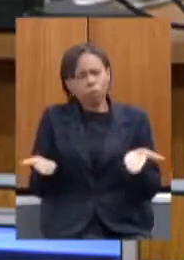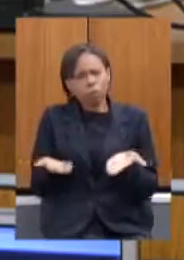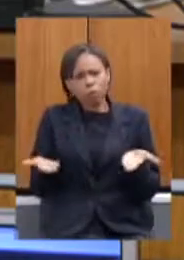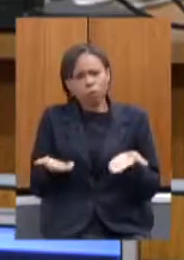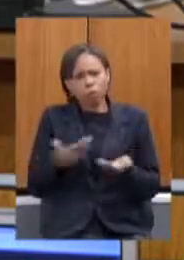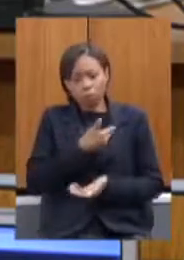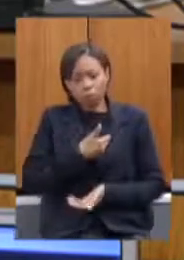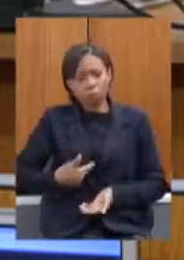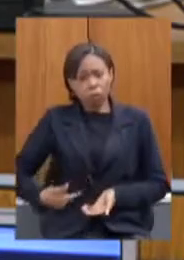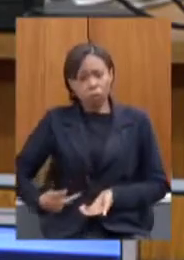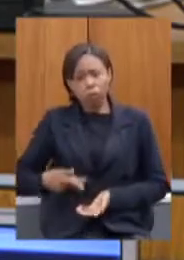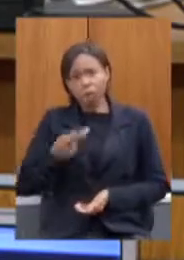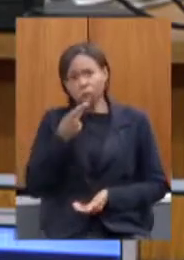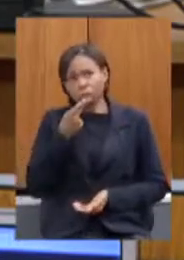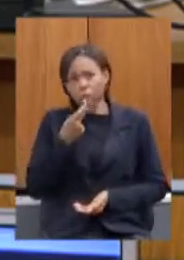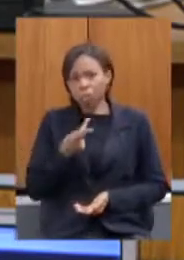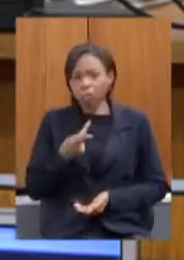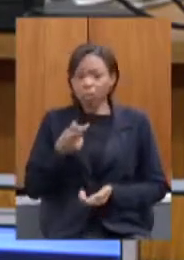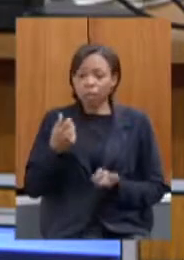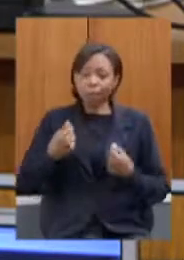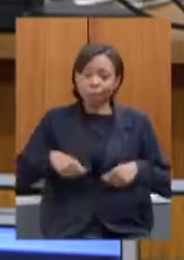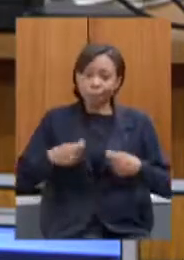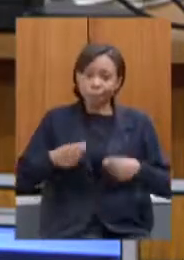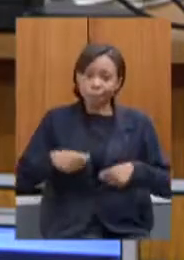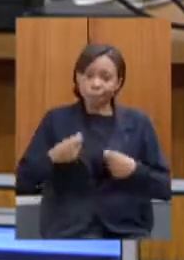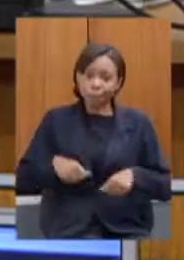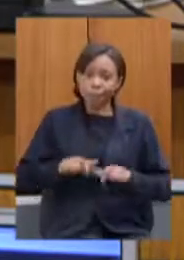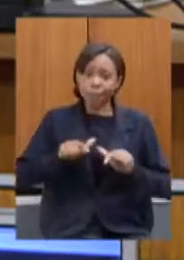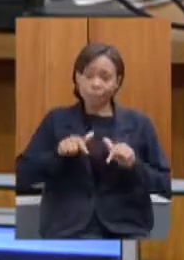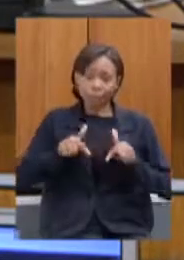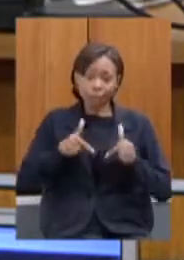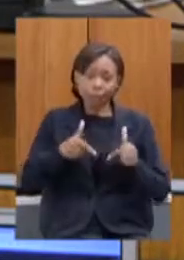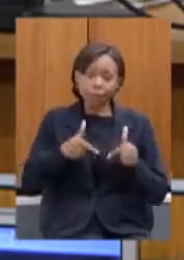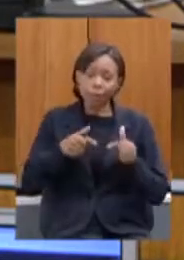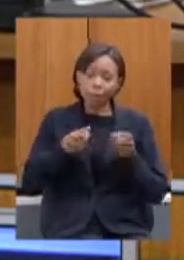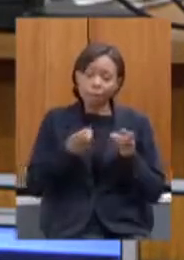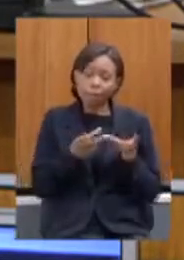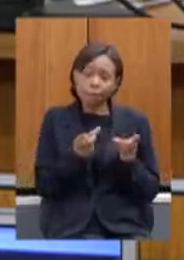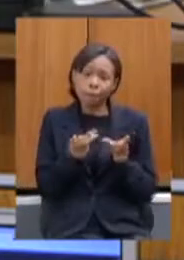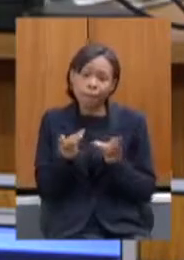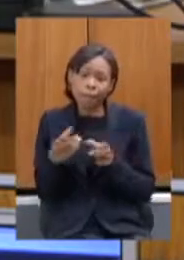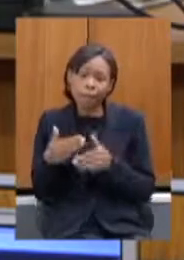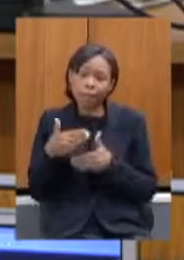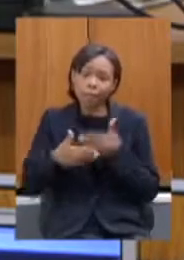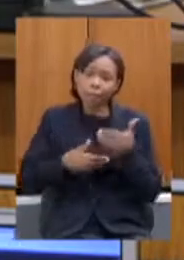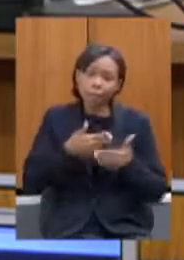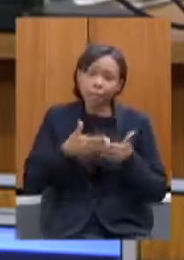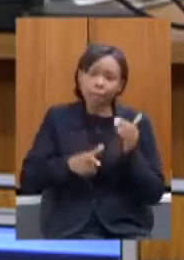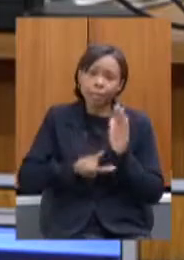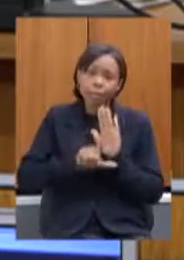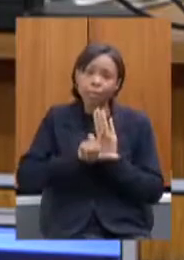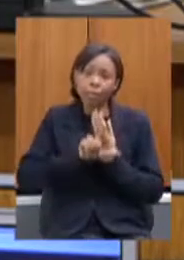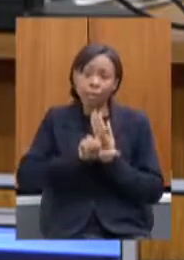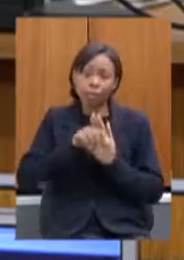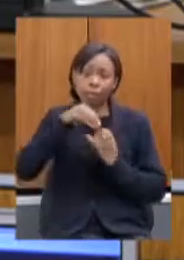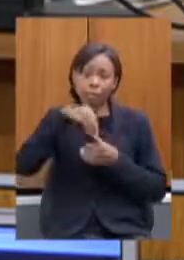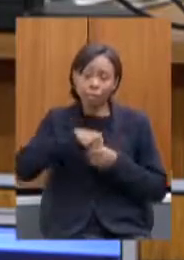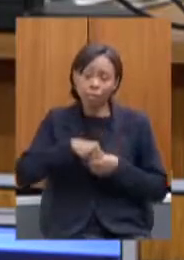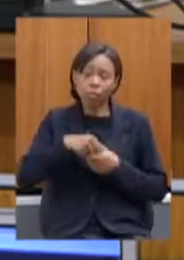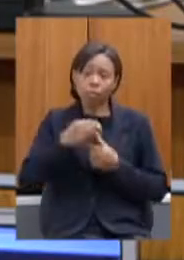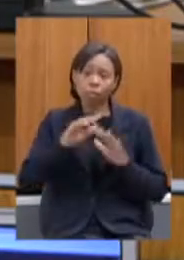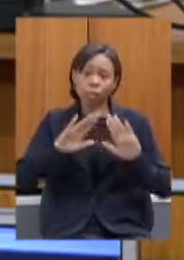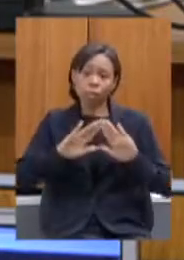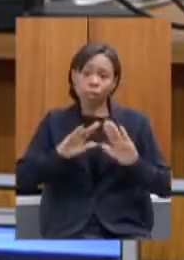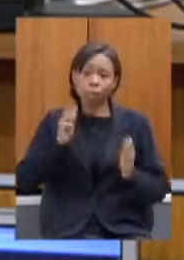que depende de ações de venda tramitando um projeto de lei na assembleia para que está o